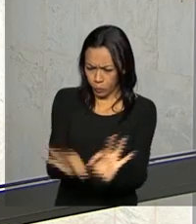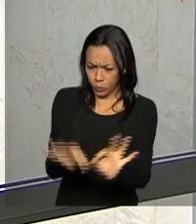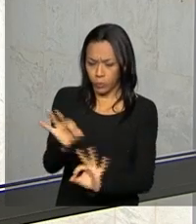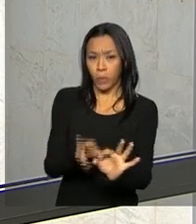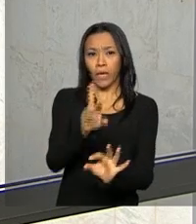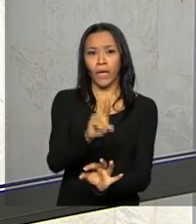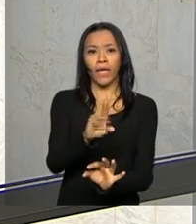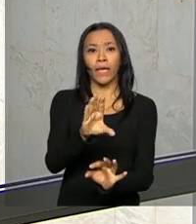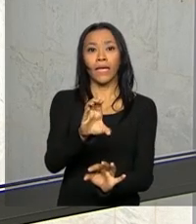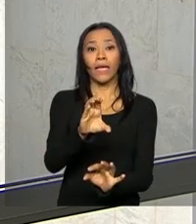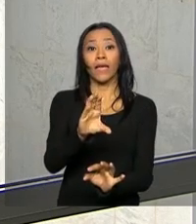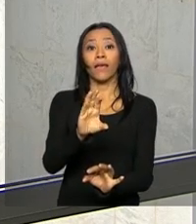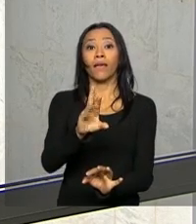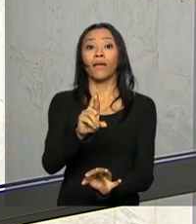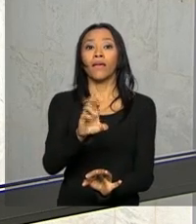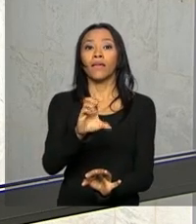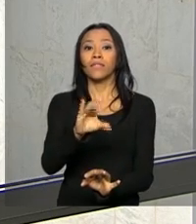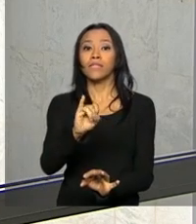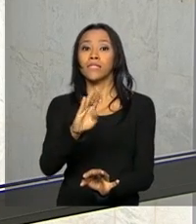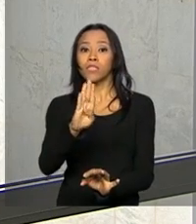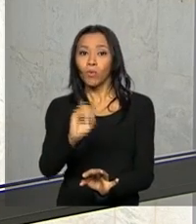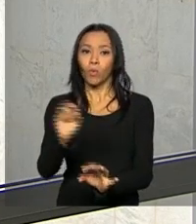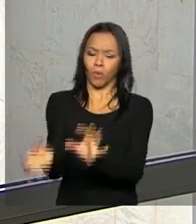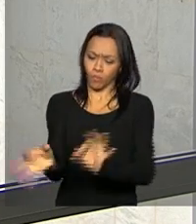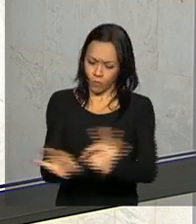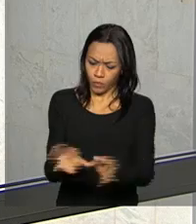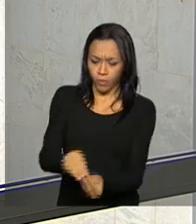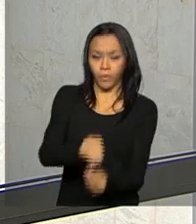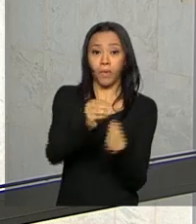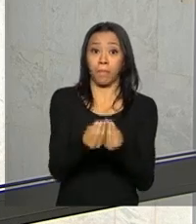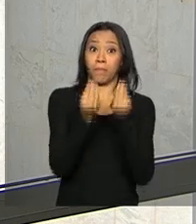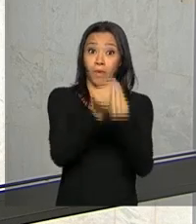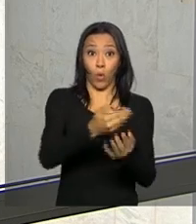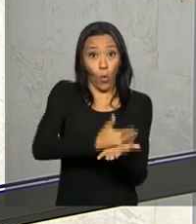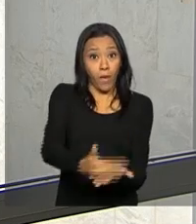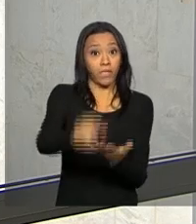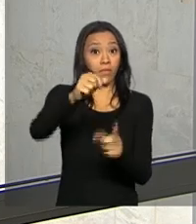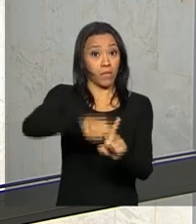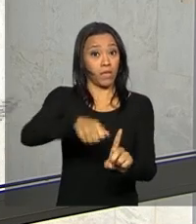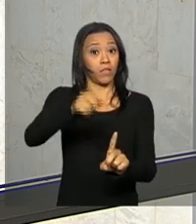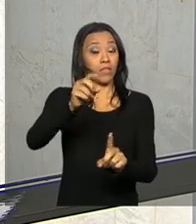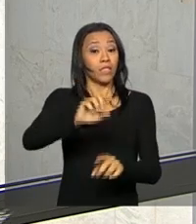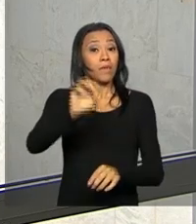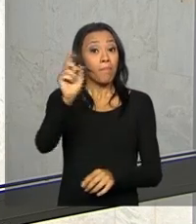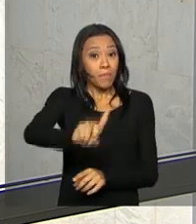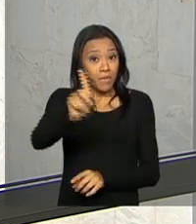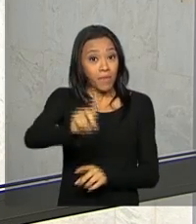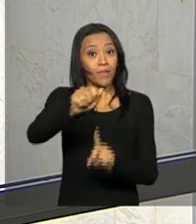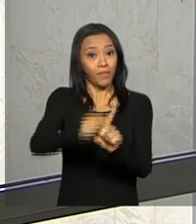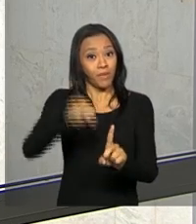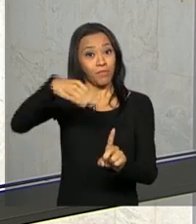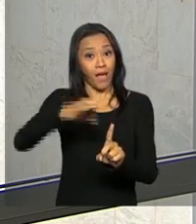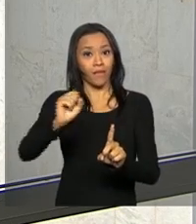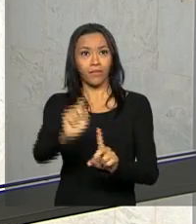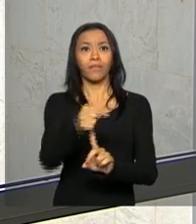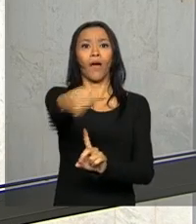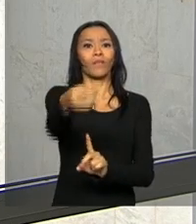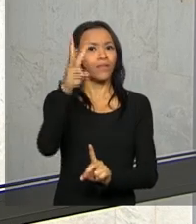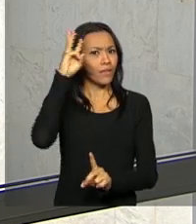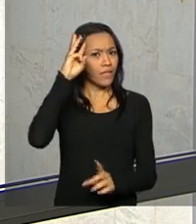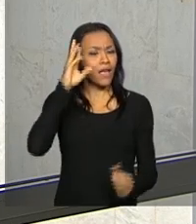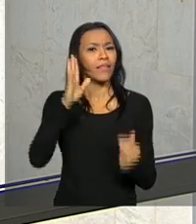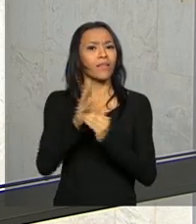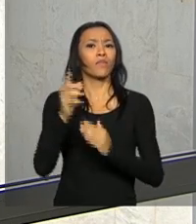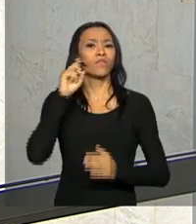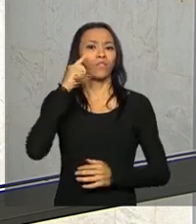recibos, porque o prazo para a entrega da declaração começa no dia 1º de março, ou seja, terça-feira da semana que vem, e vai até o